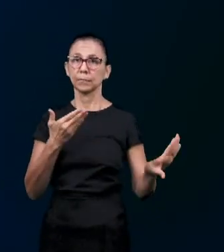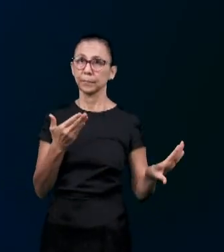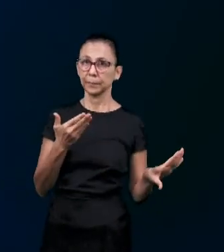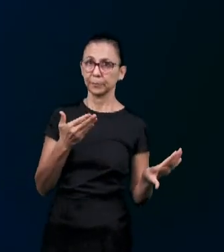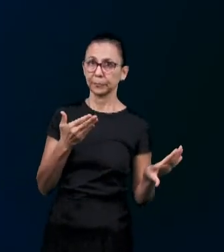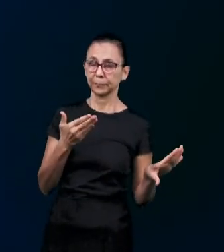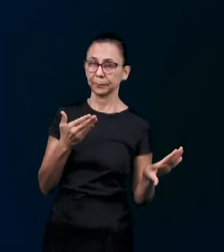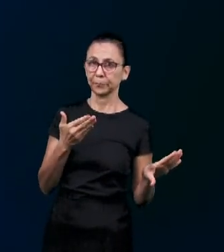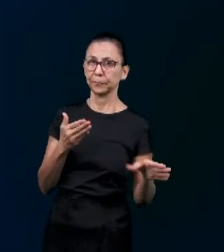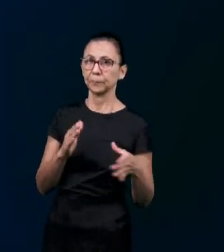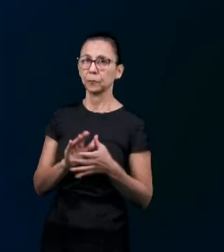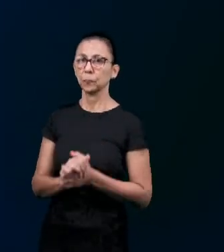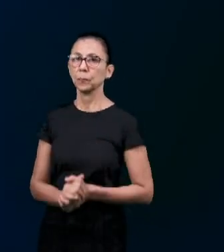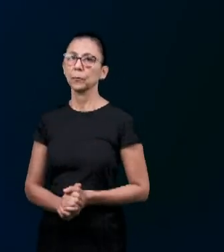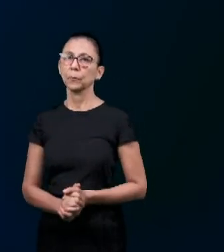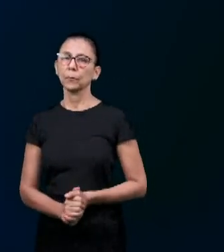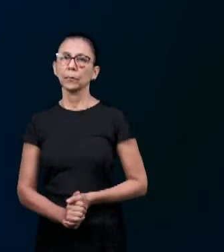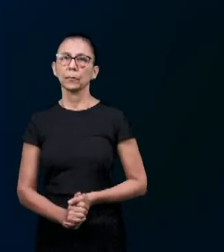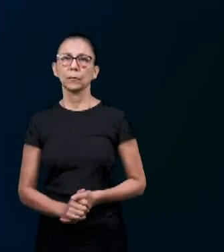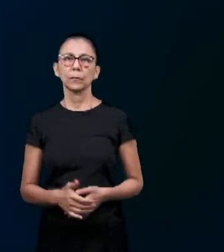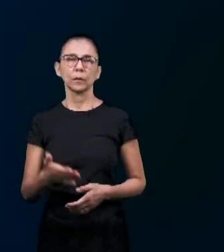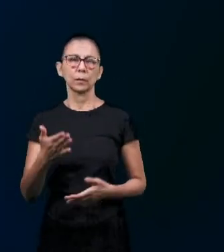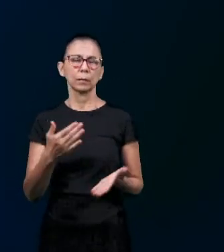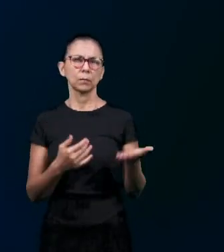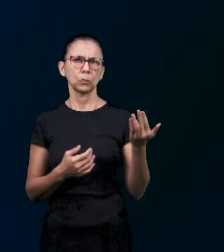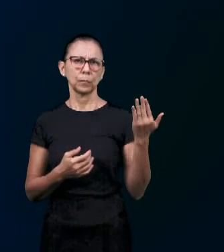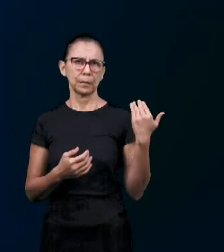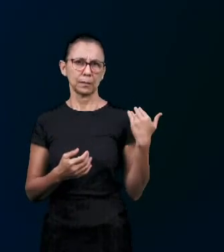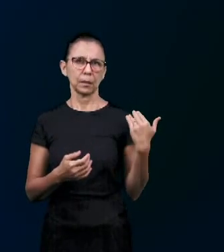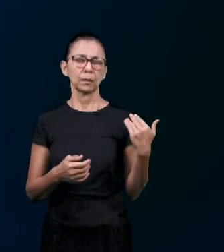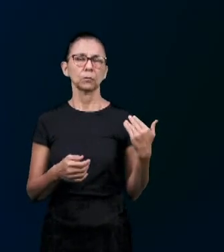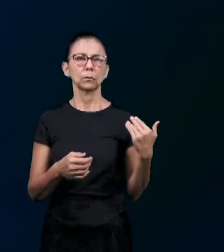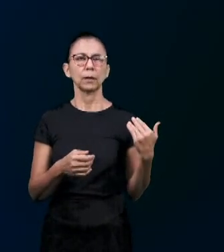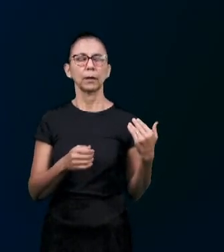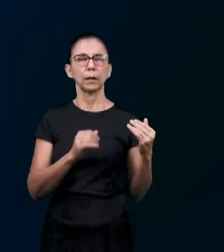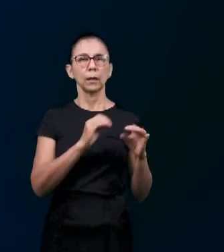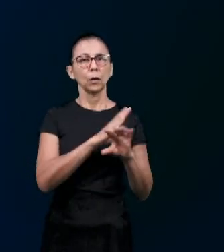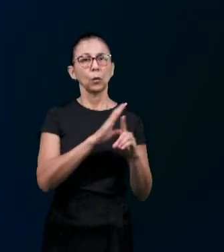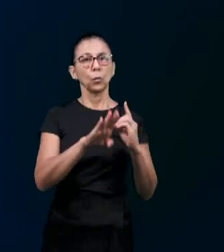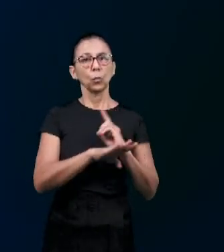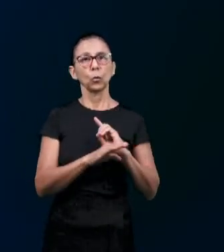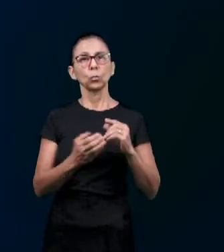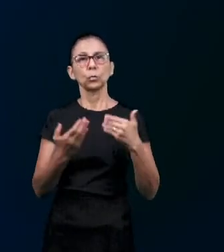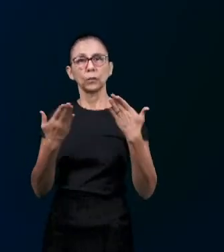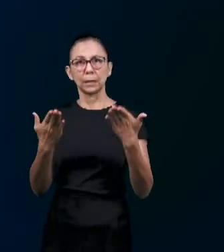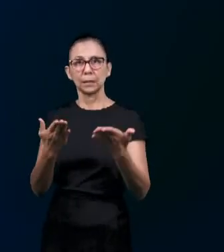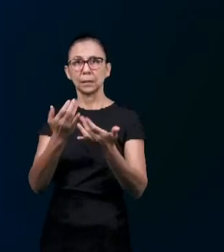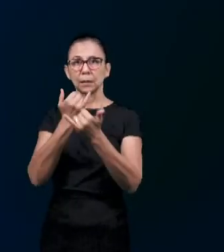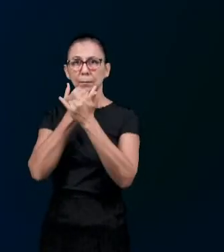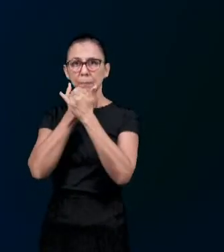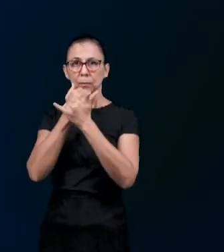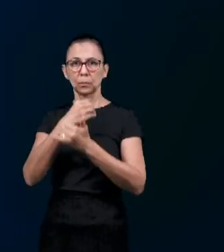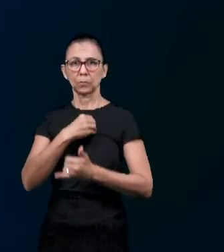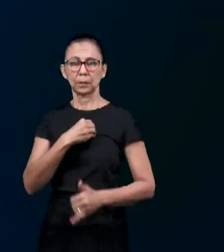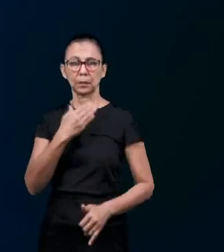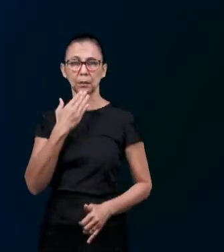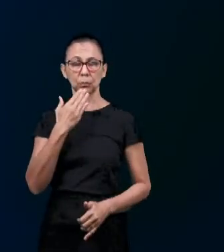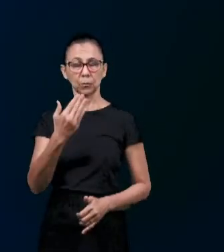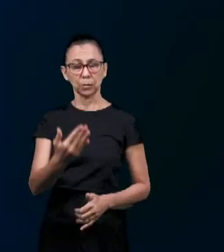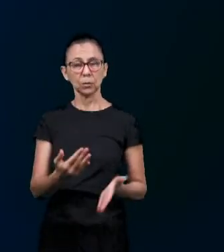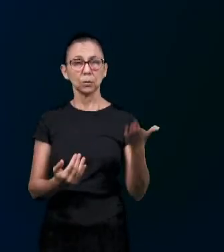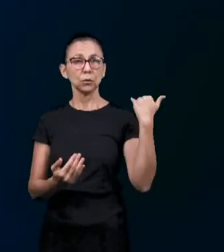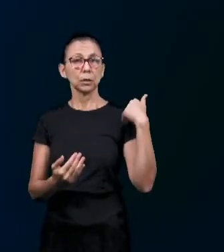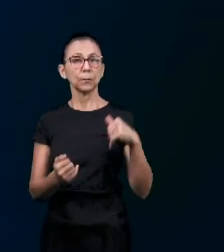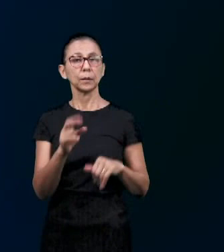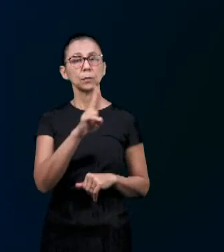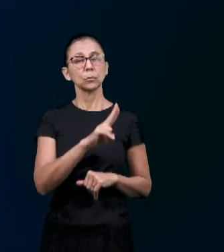Que era físico Agora é sacrifício espiritual Agradável Se quando ao dia Na verdade Eu fui muito bem